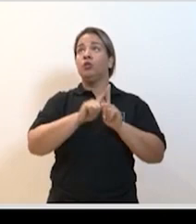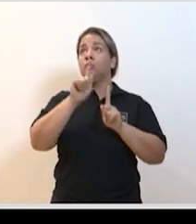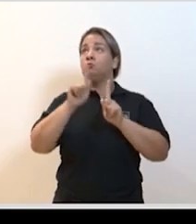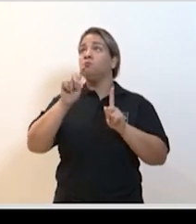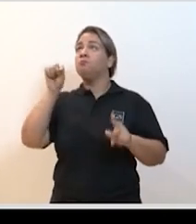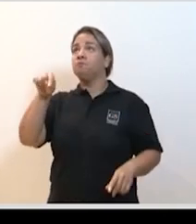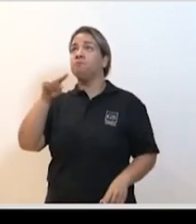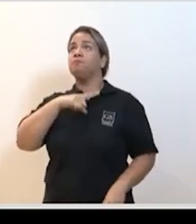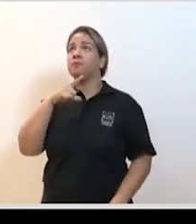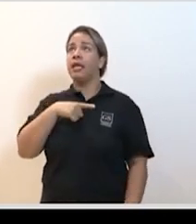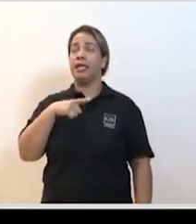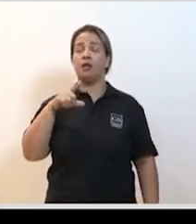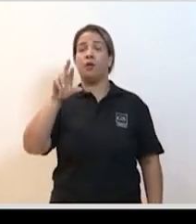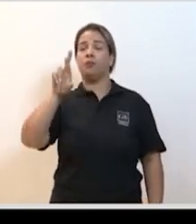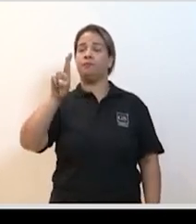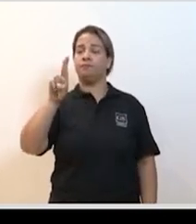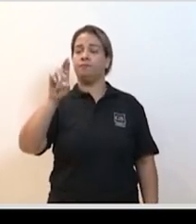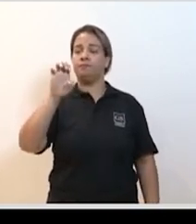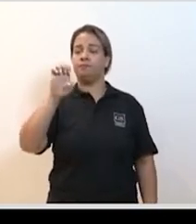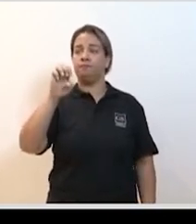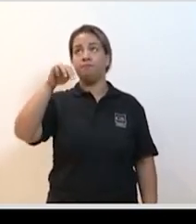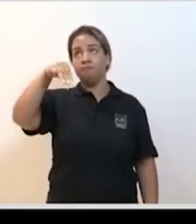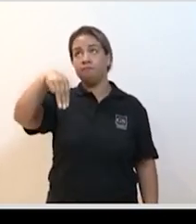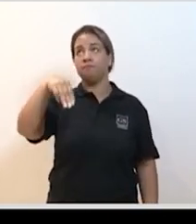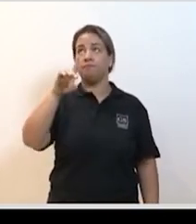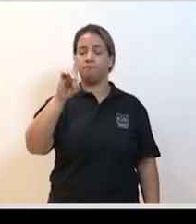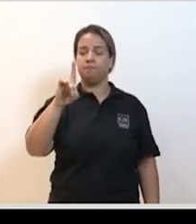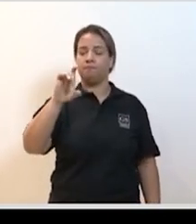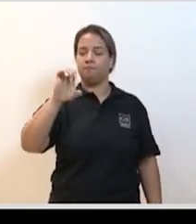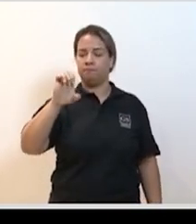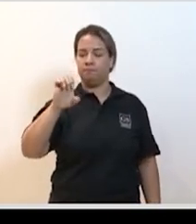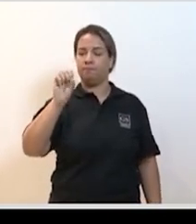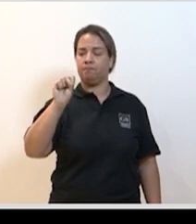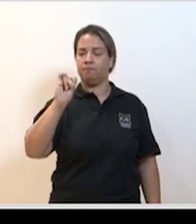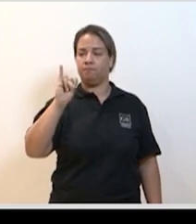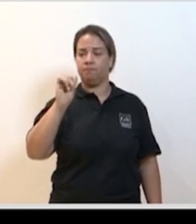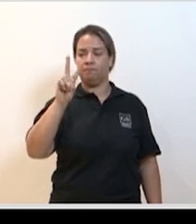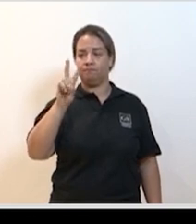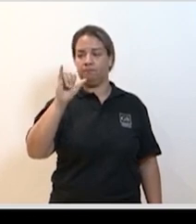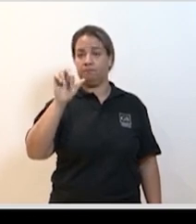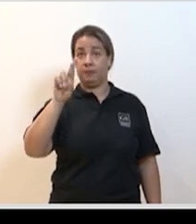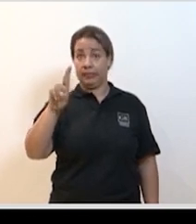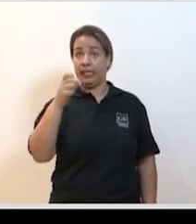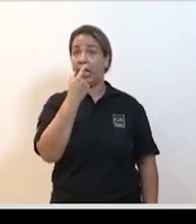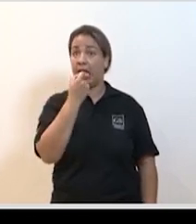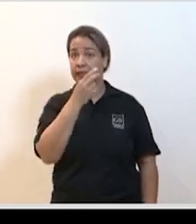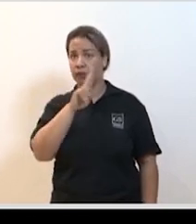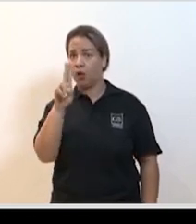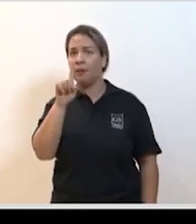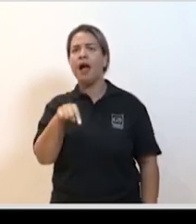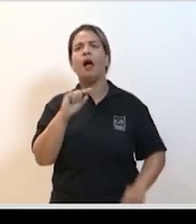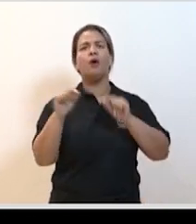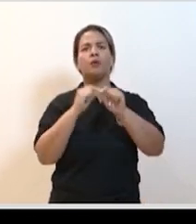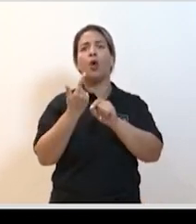que é uma medicação injetável que vinha sendo testado nas outras espécies de coronavírus mais graves e